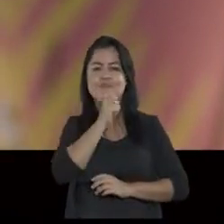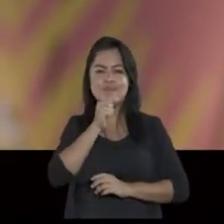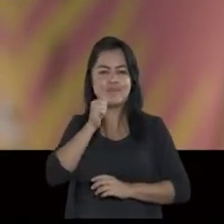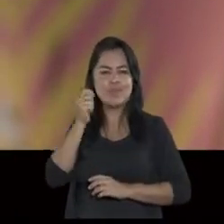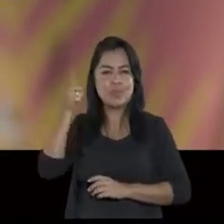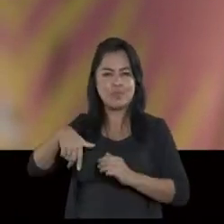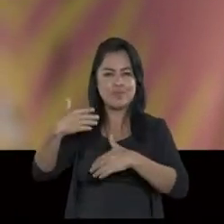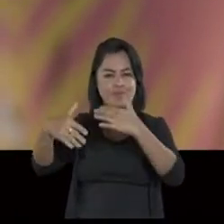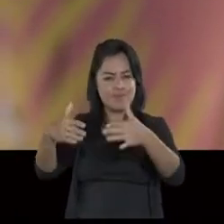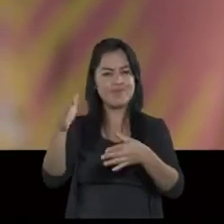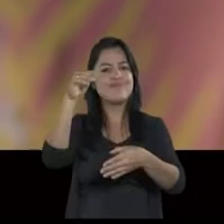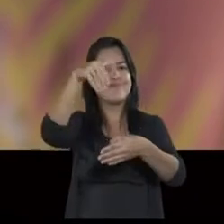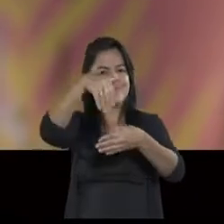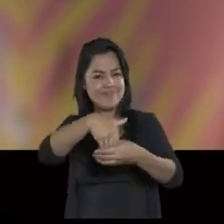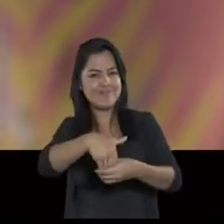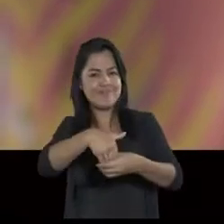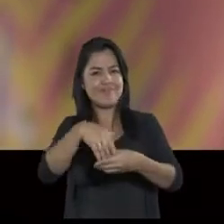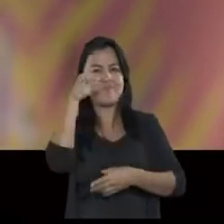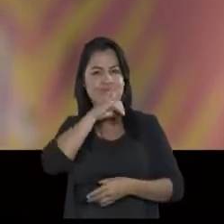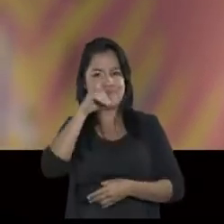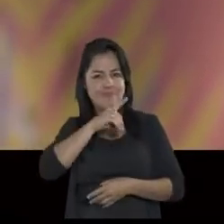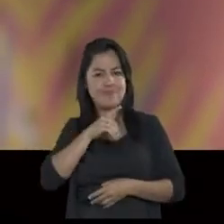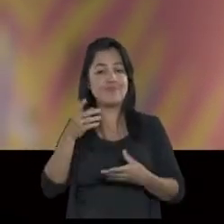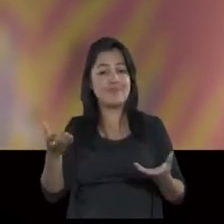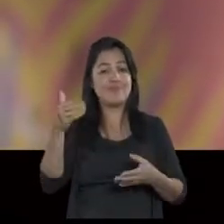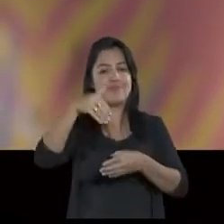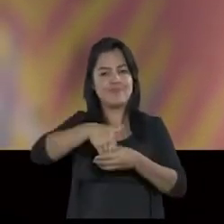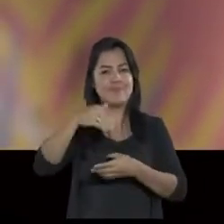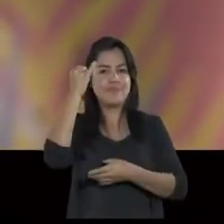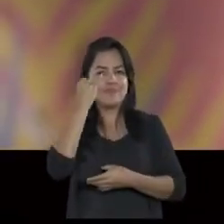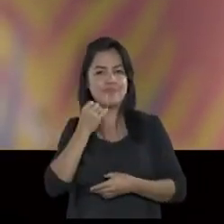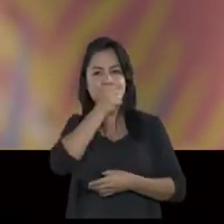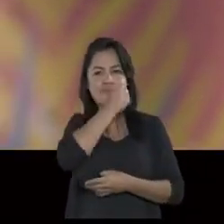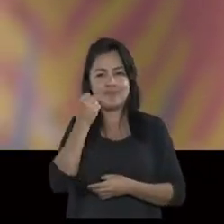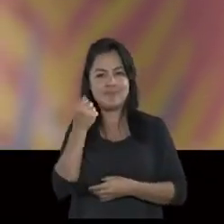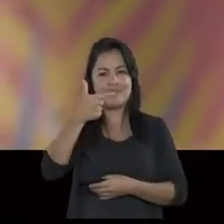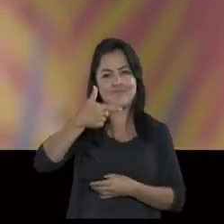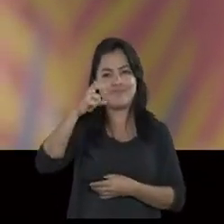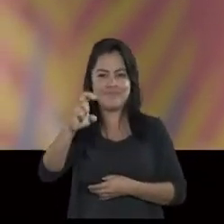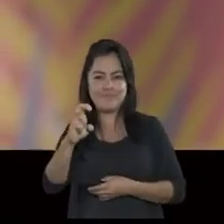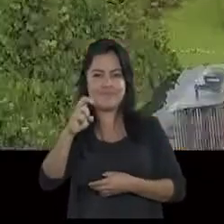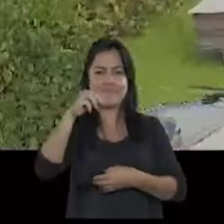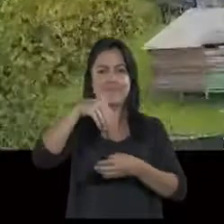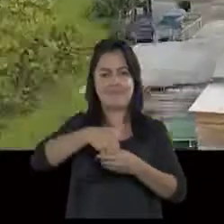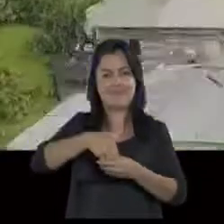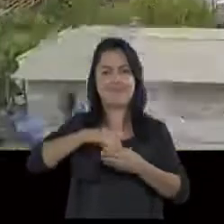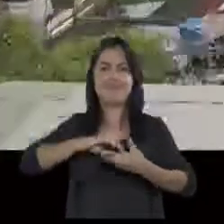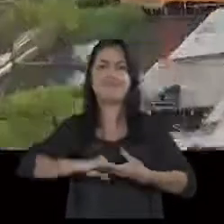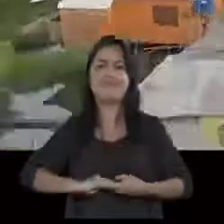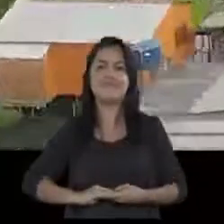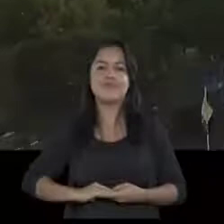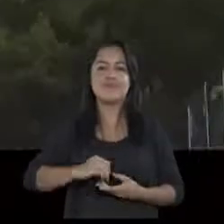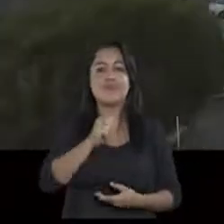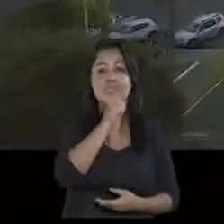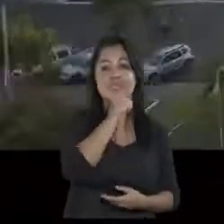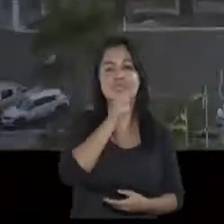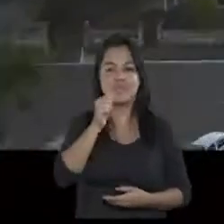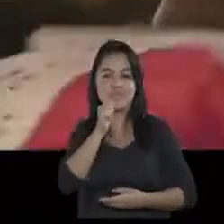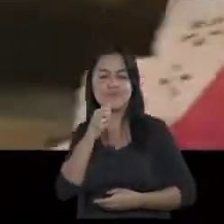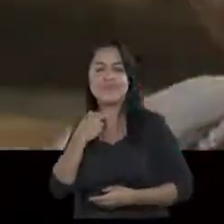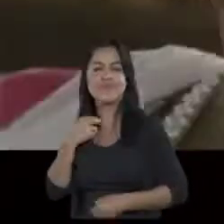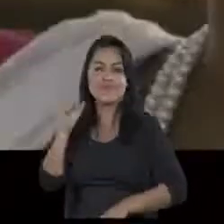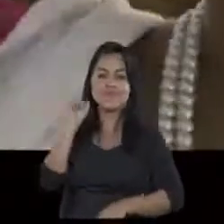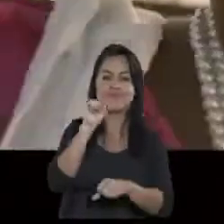mais longe. E é por isso que eu peço seu voto. Domingo agora, vote Josiel e Silvana, vote 25. Macapá não vai